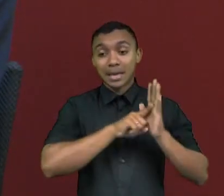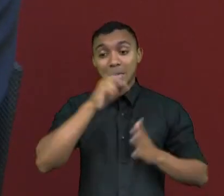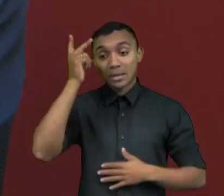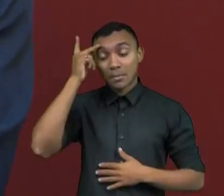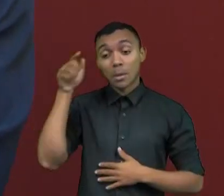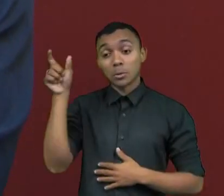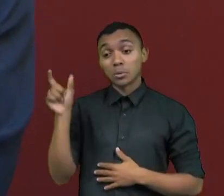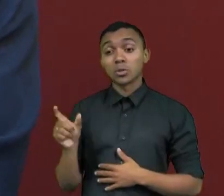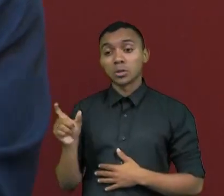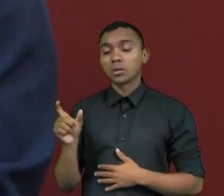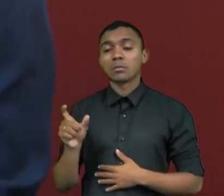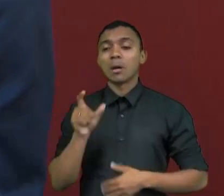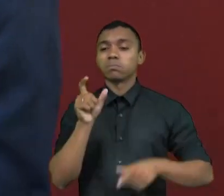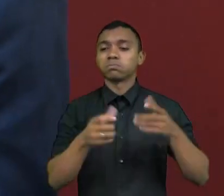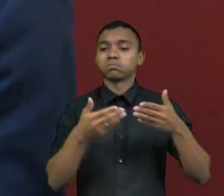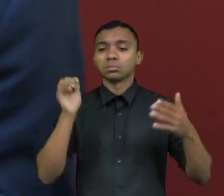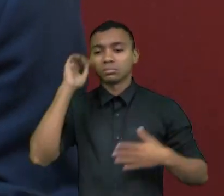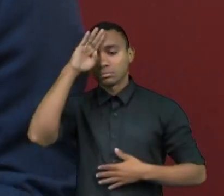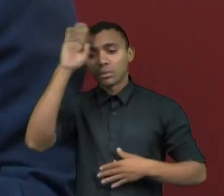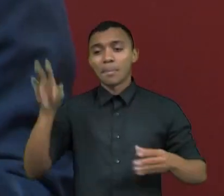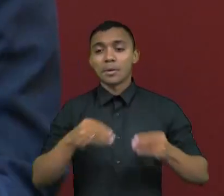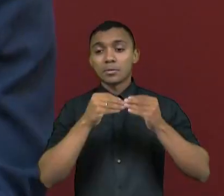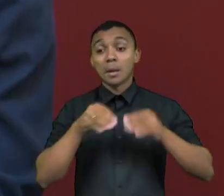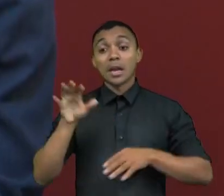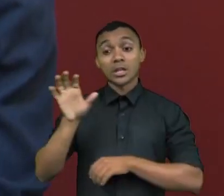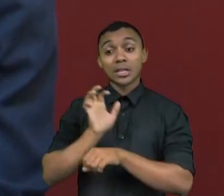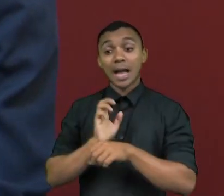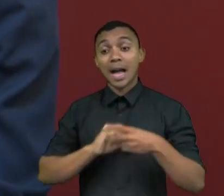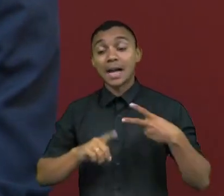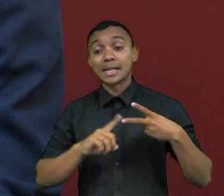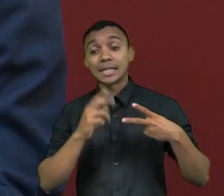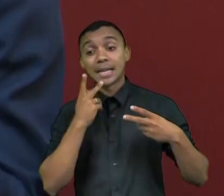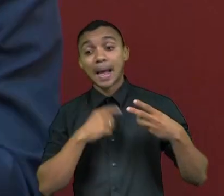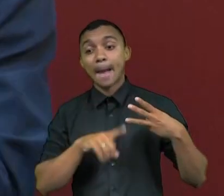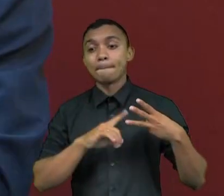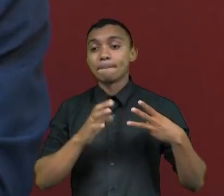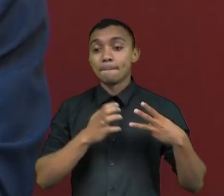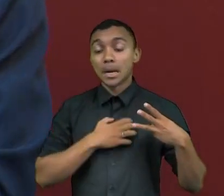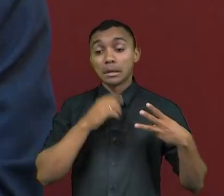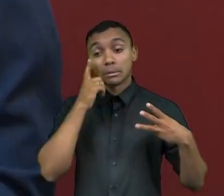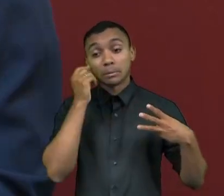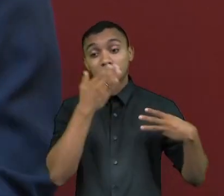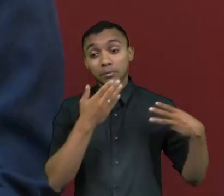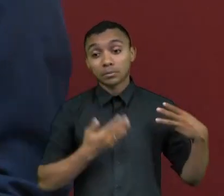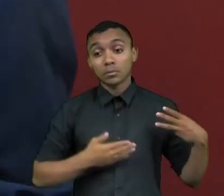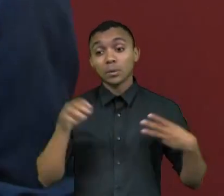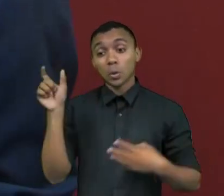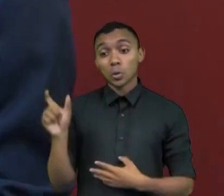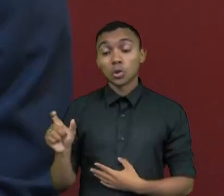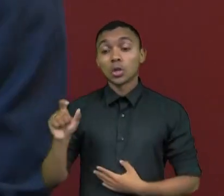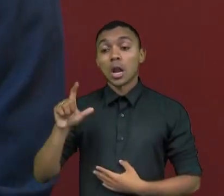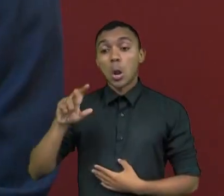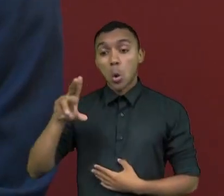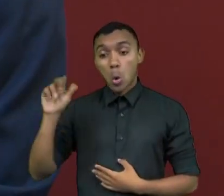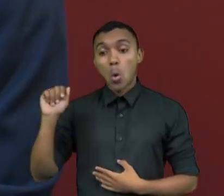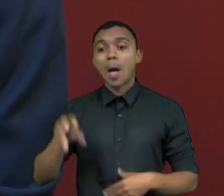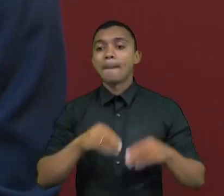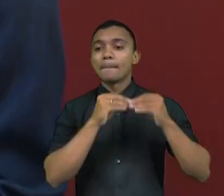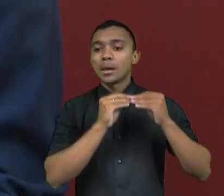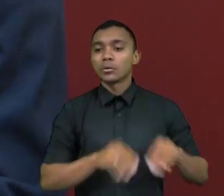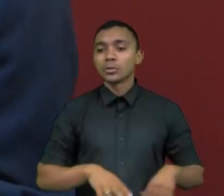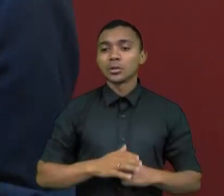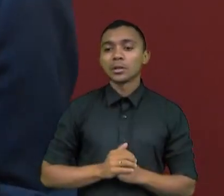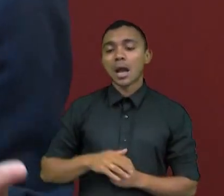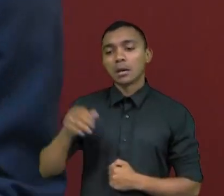teoria foi prejudicado. Mas por exemplo no Ceará na Bahia ou no Piauí o candidato lulista foi prejudicado e o bolsonarista